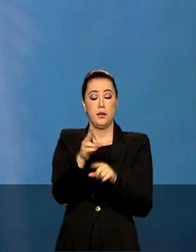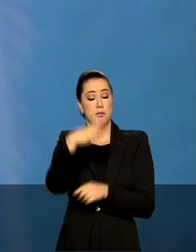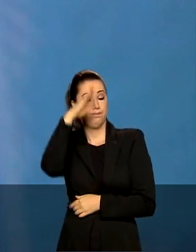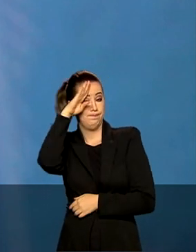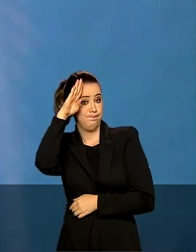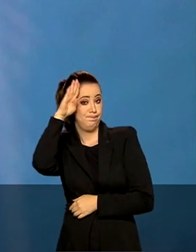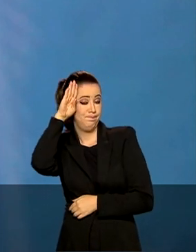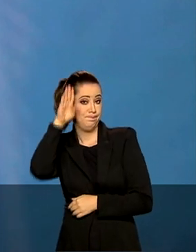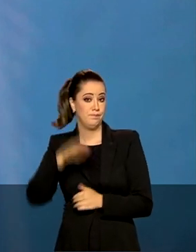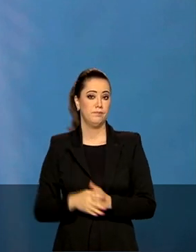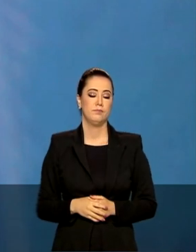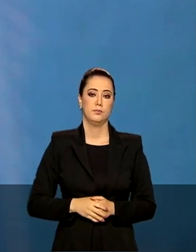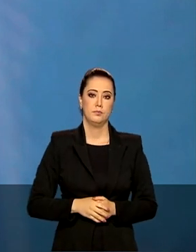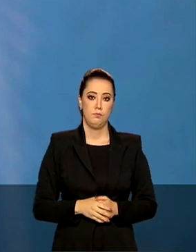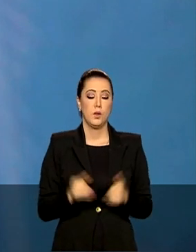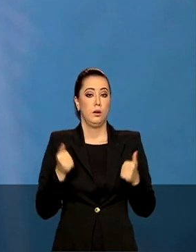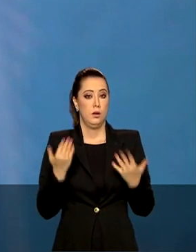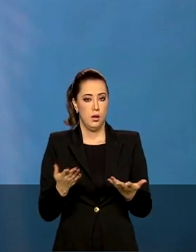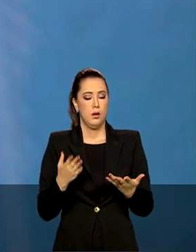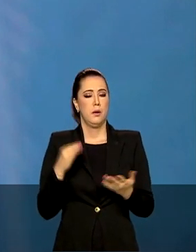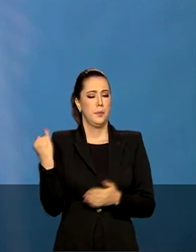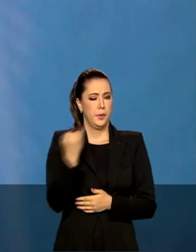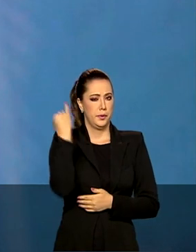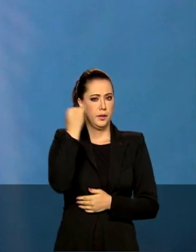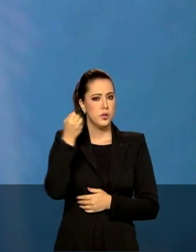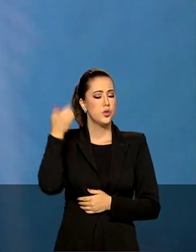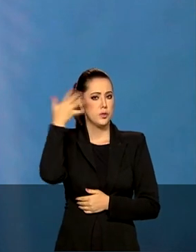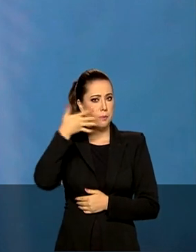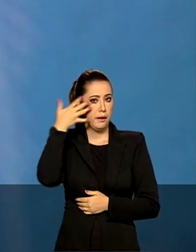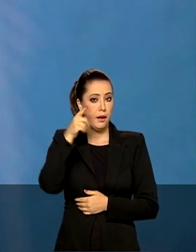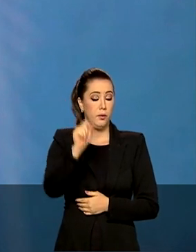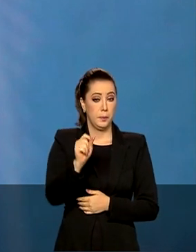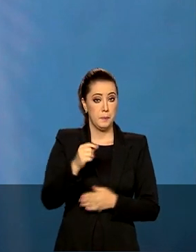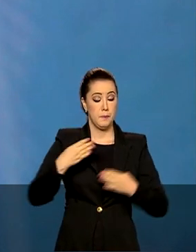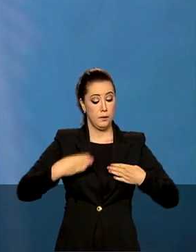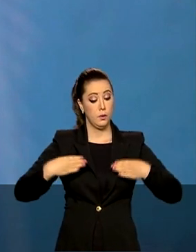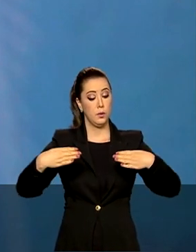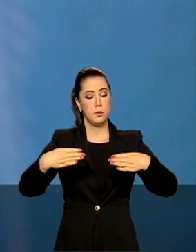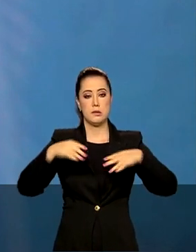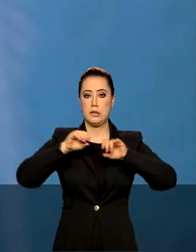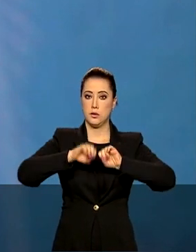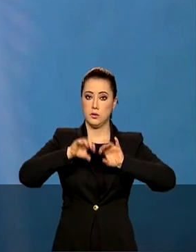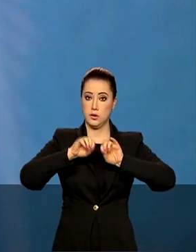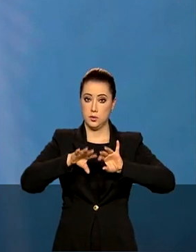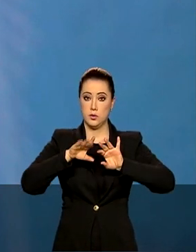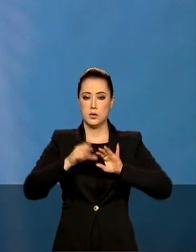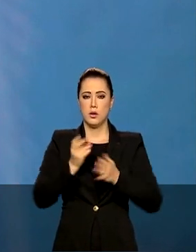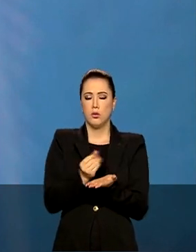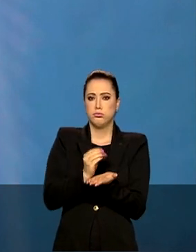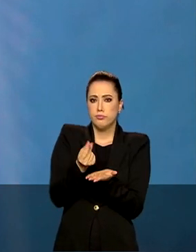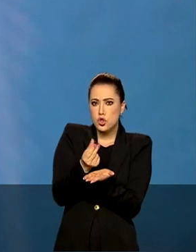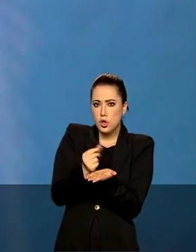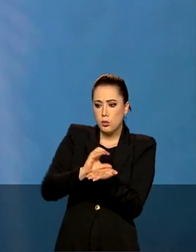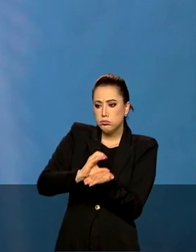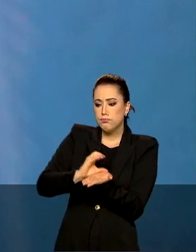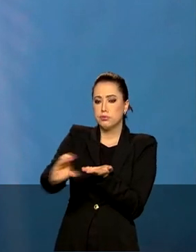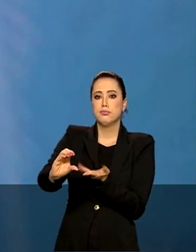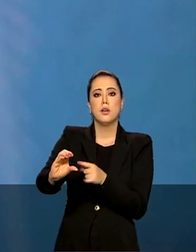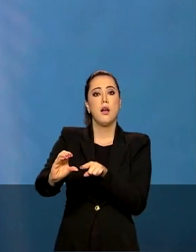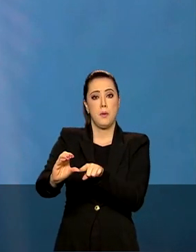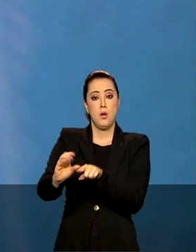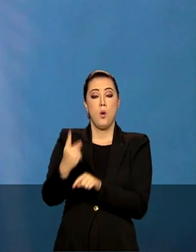ensino superior. Vale destacar que o Ministério da Educação investiu mais de 1